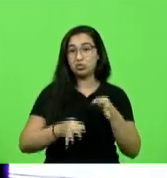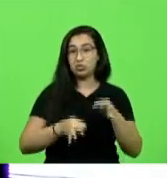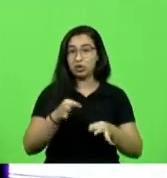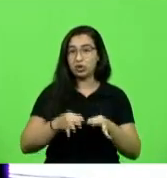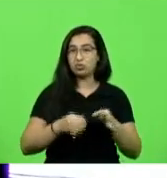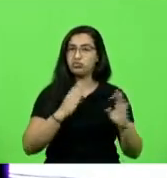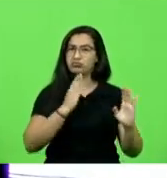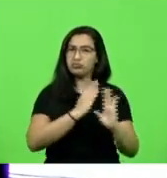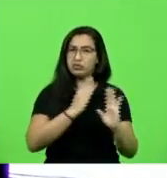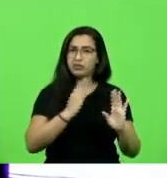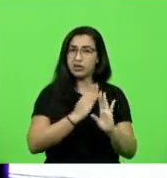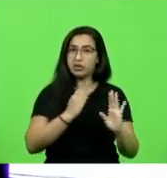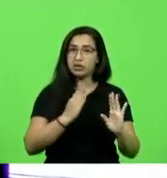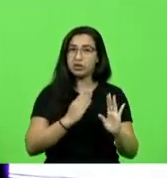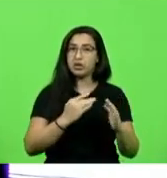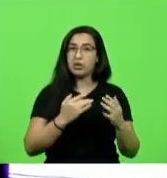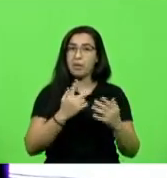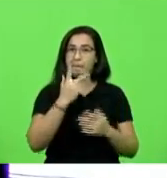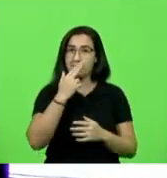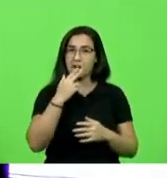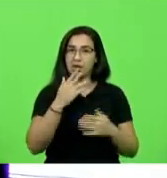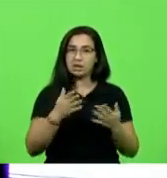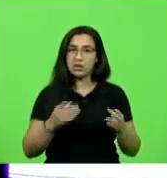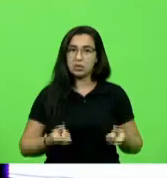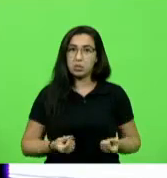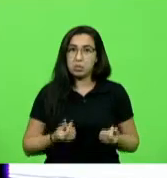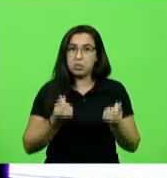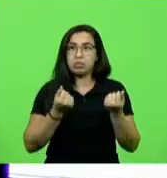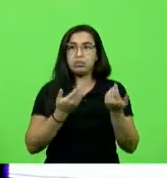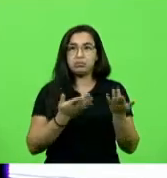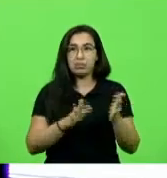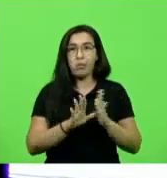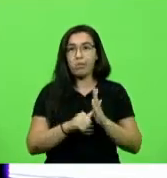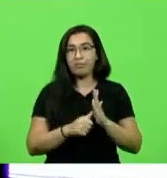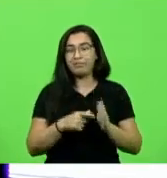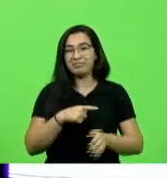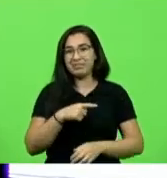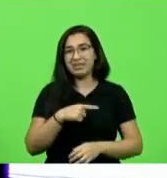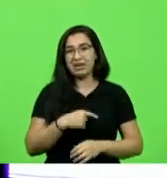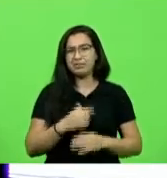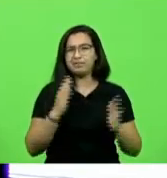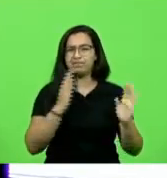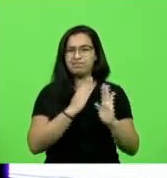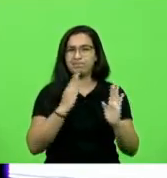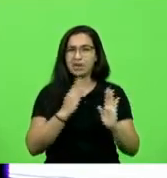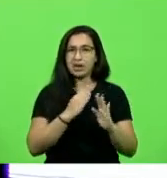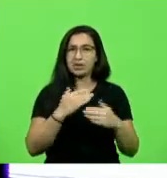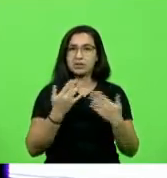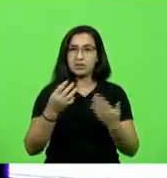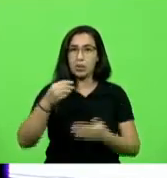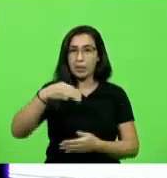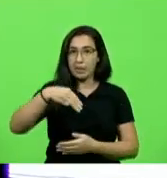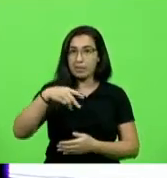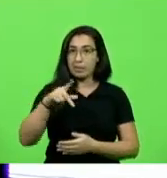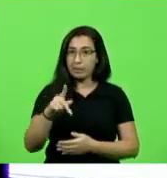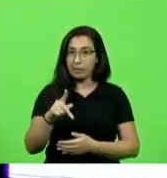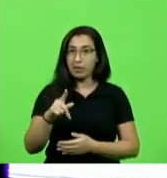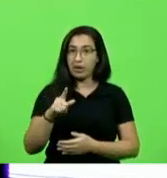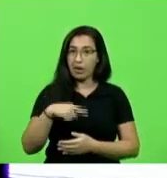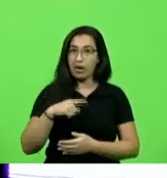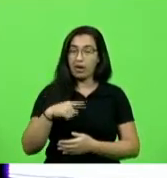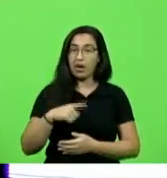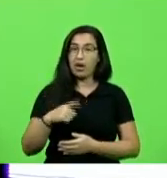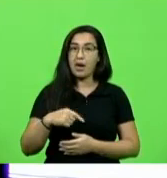por suspeita de superfaturamento que estava em análise no Ministério Público mas que em